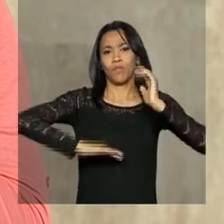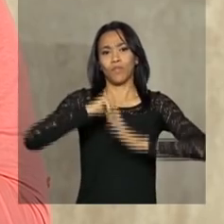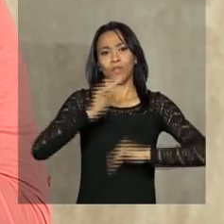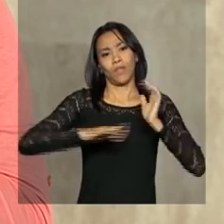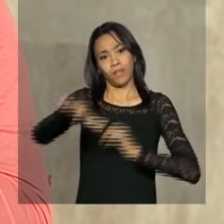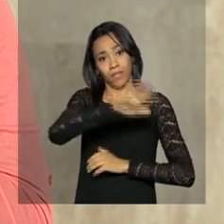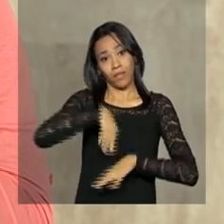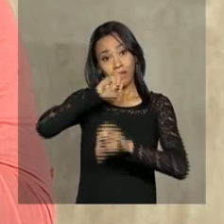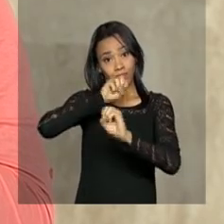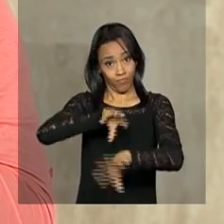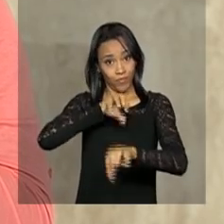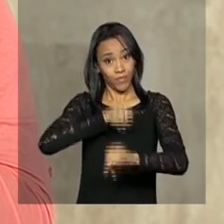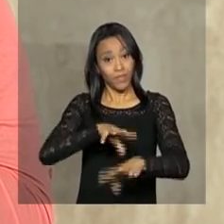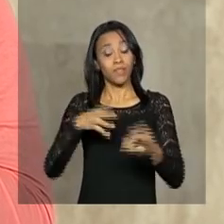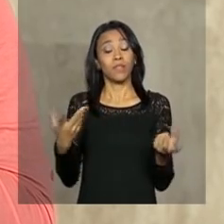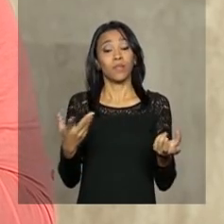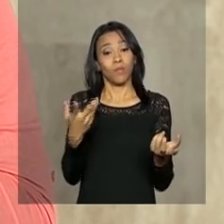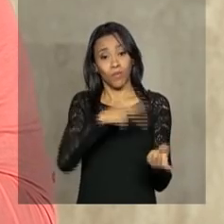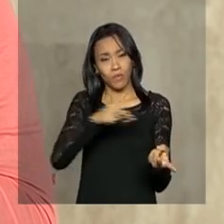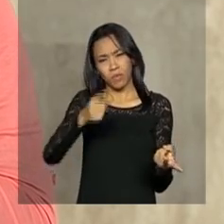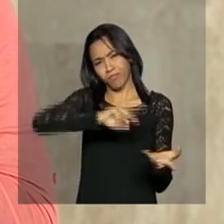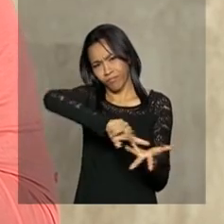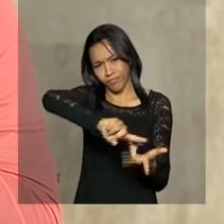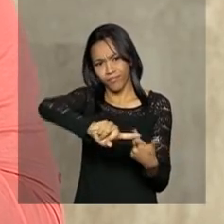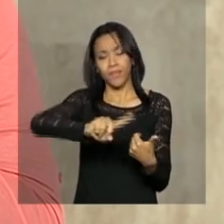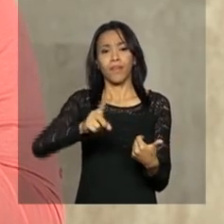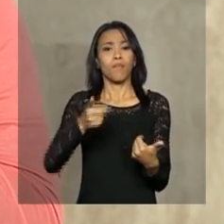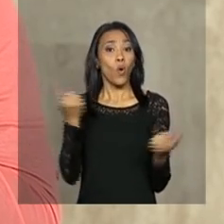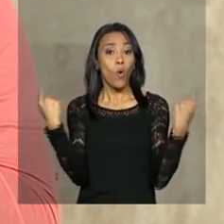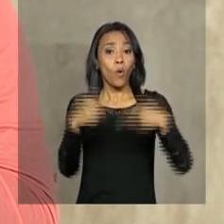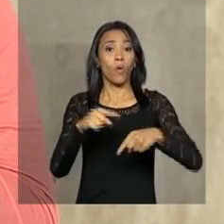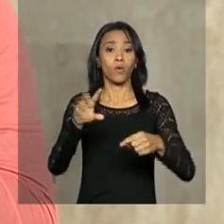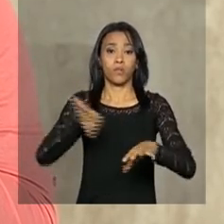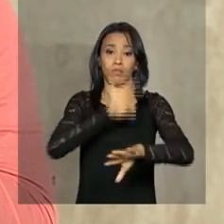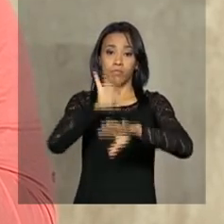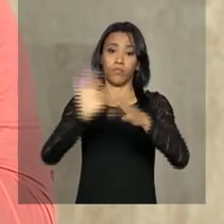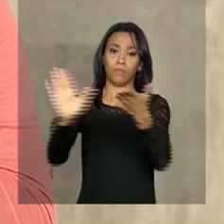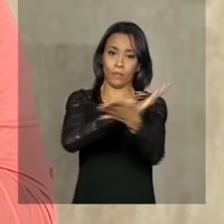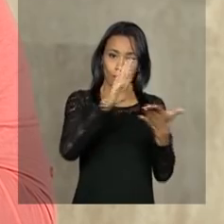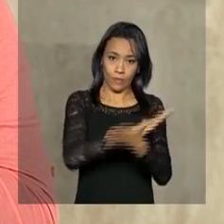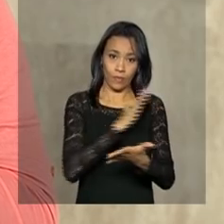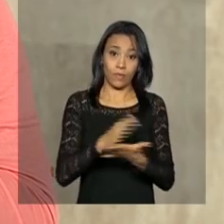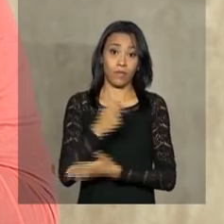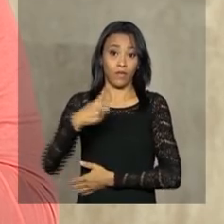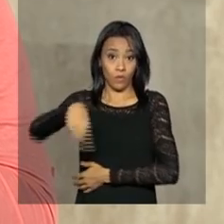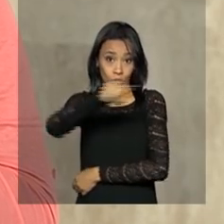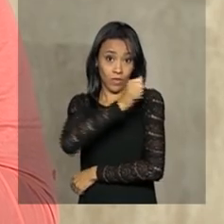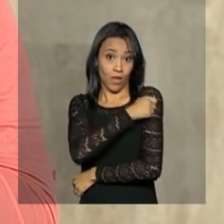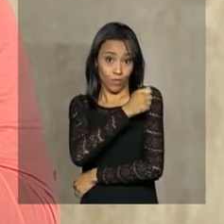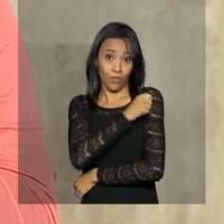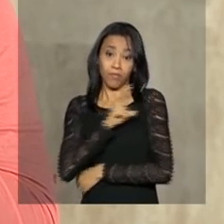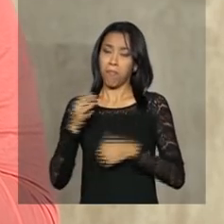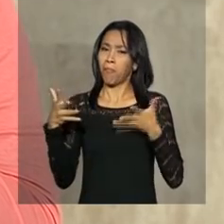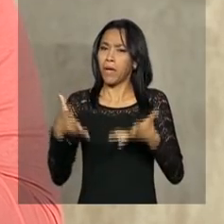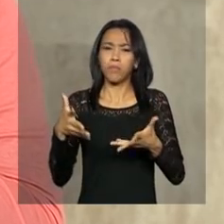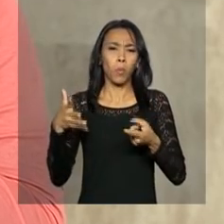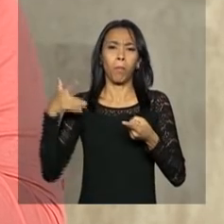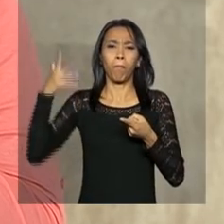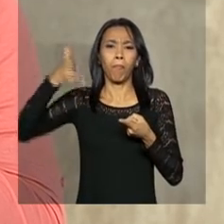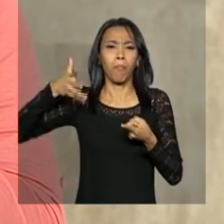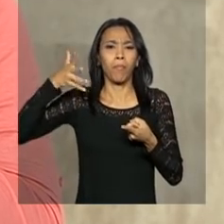também a comunidade no combate ao mosquito Aedes aegypti. Os alunos vão poder participar de seminários,